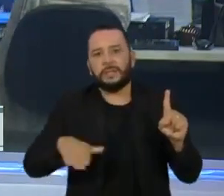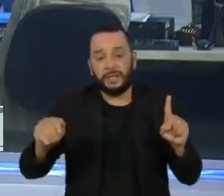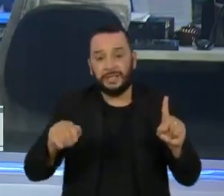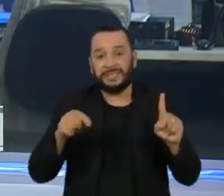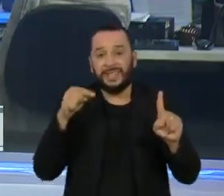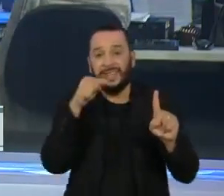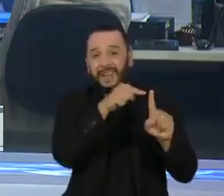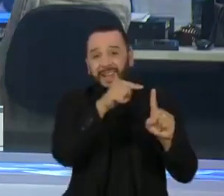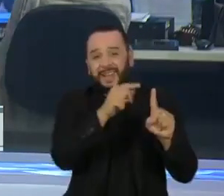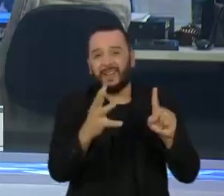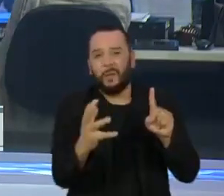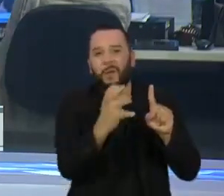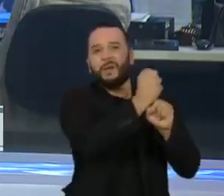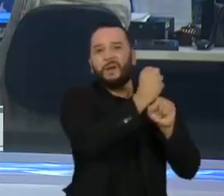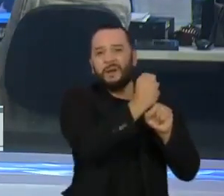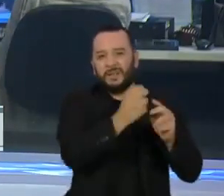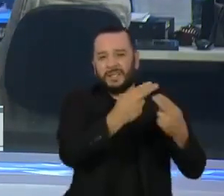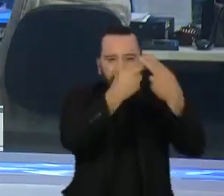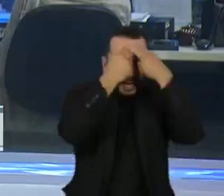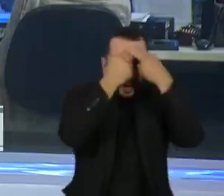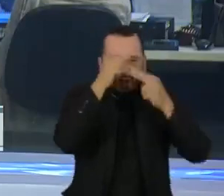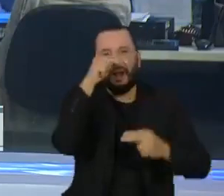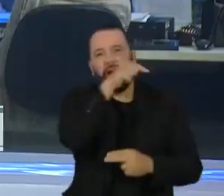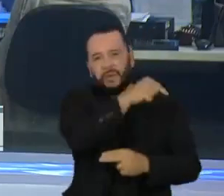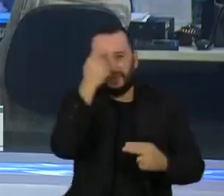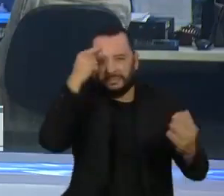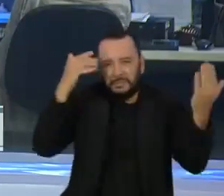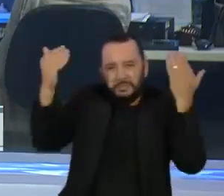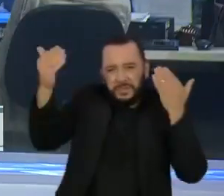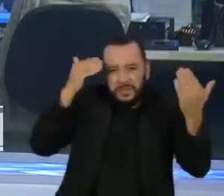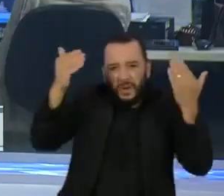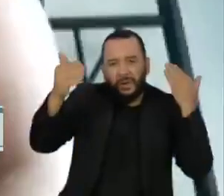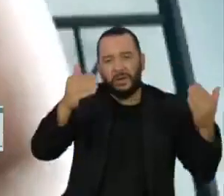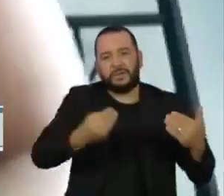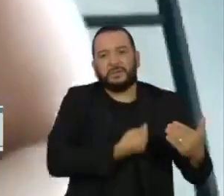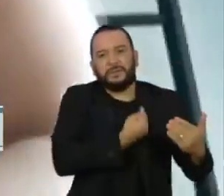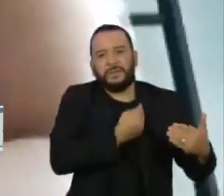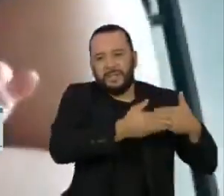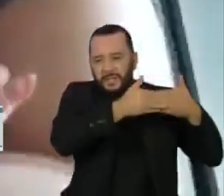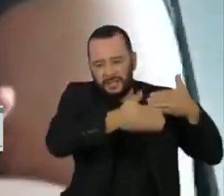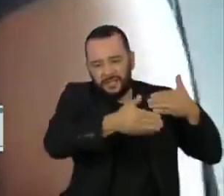silêncio e que deixa marcas físicas e psicológicas por toda a vida.